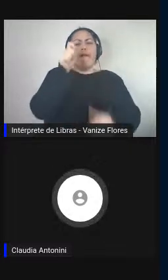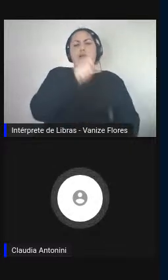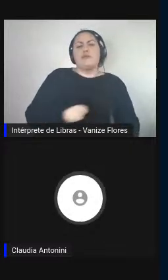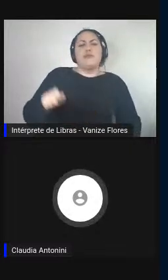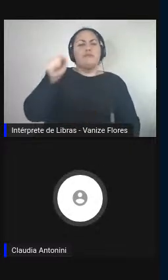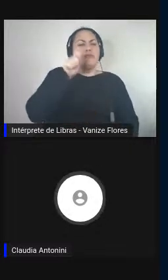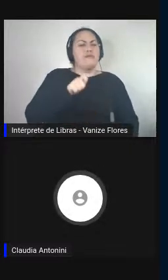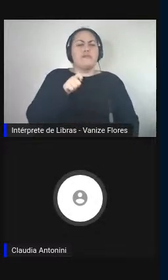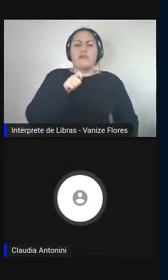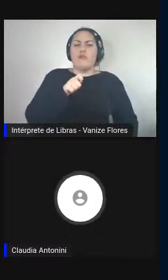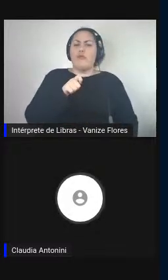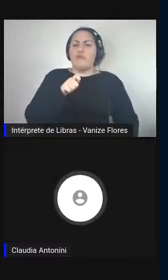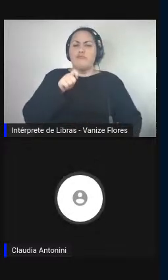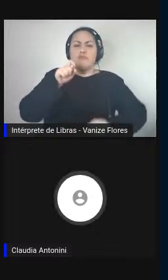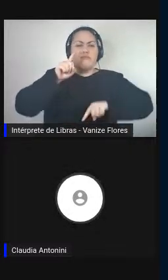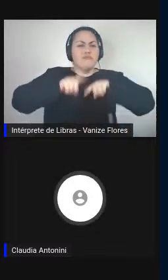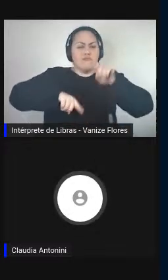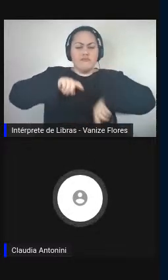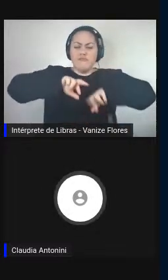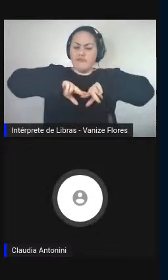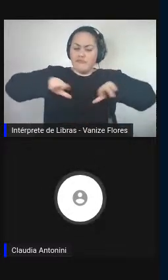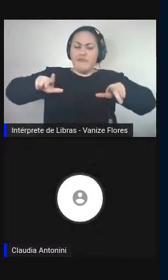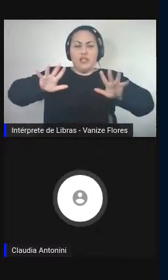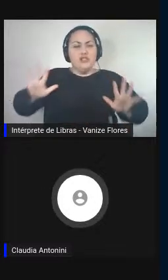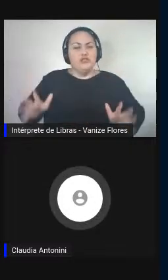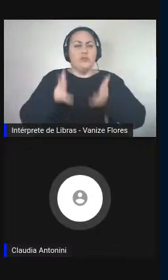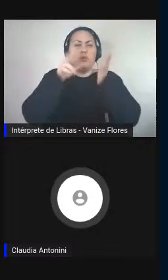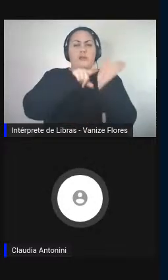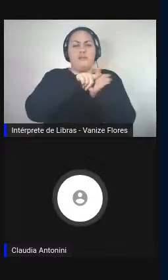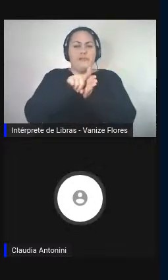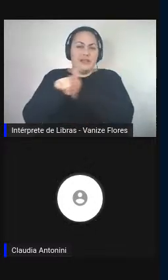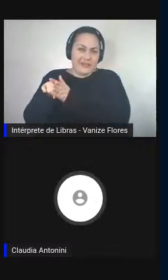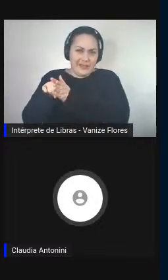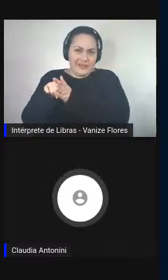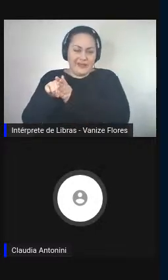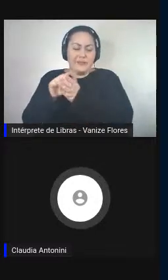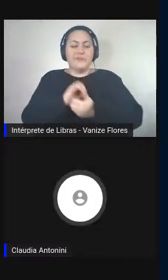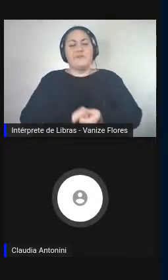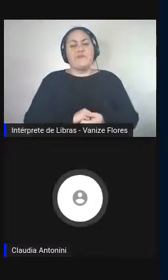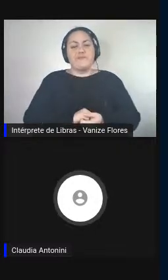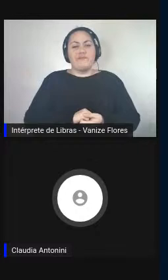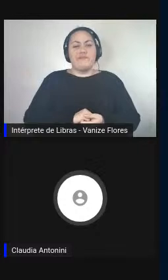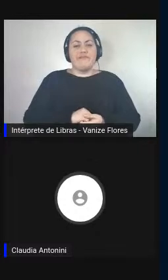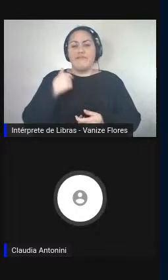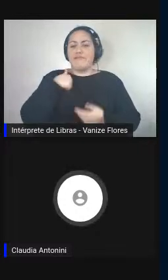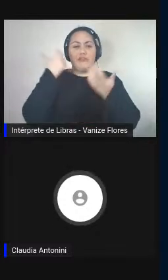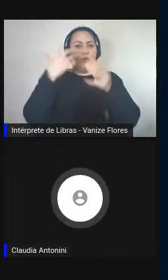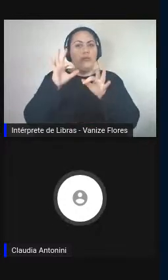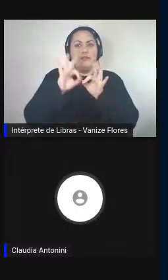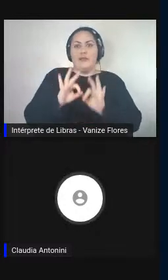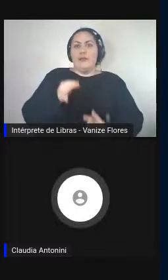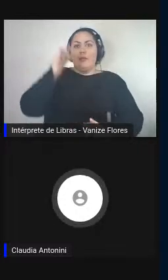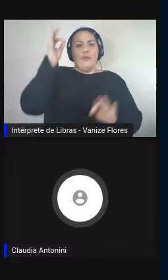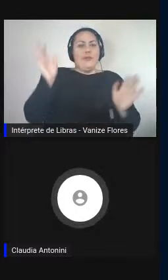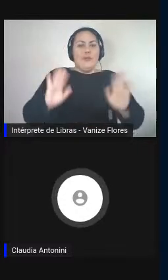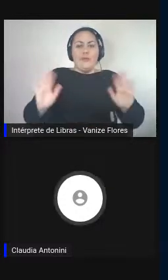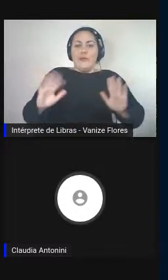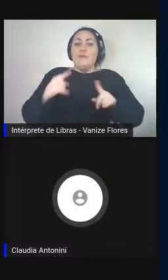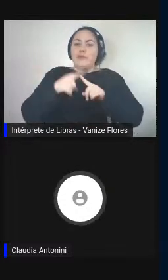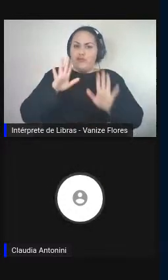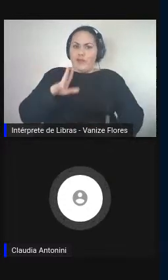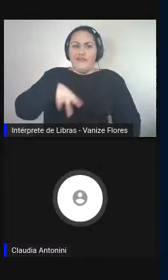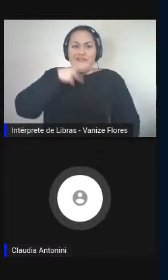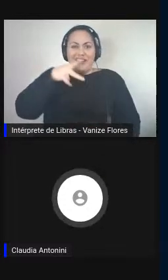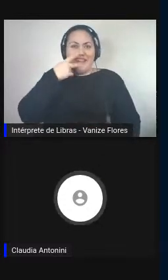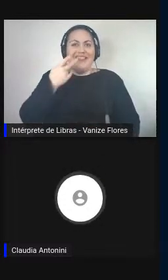fomentar o desenvolvimento deste campo de estudos. Dito isso, não quero me alongar além disso, já que falei tanto,